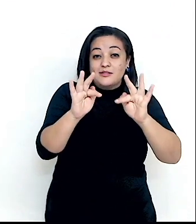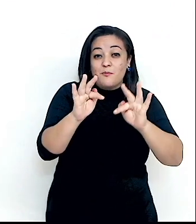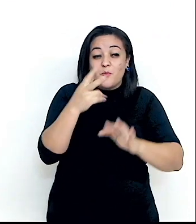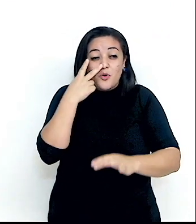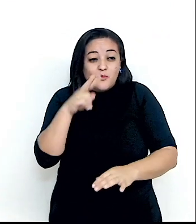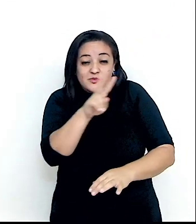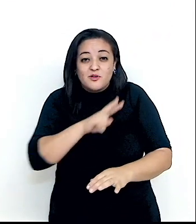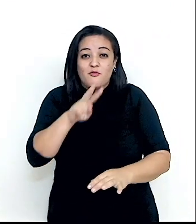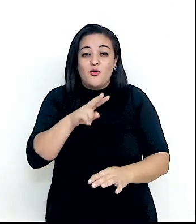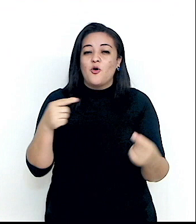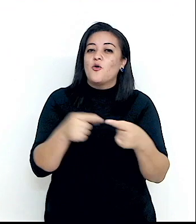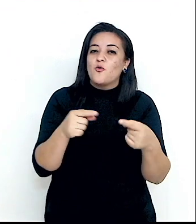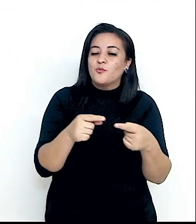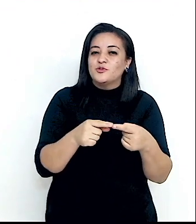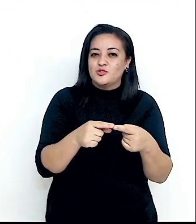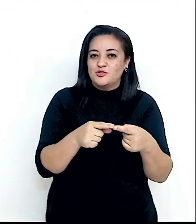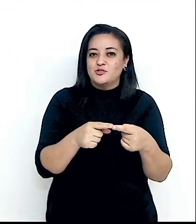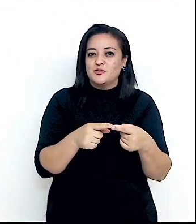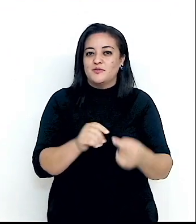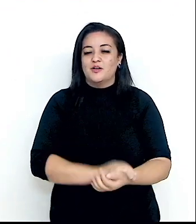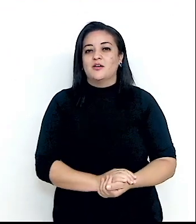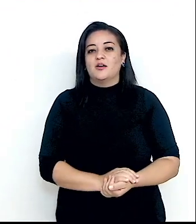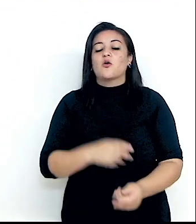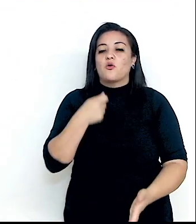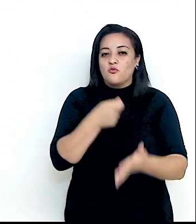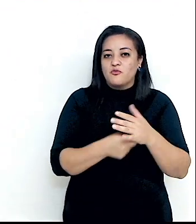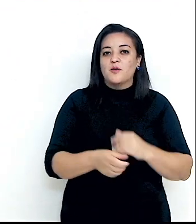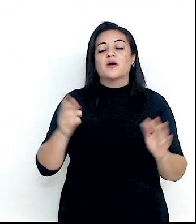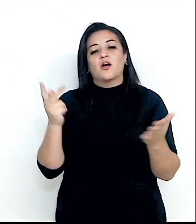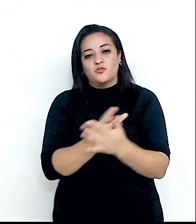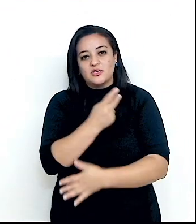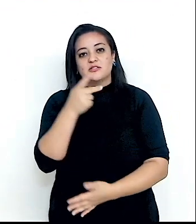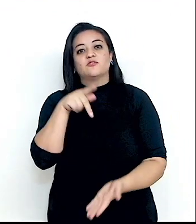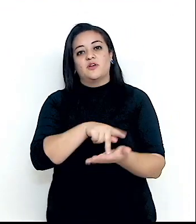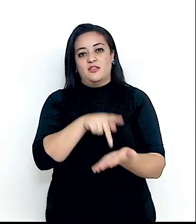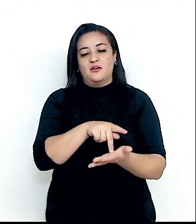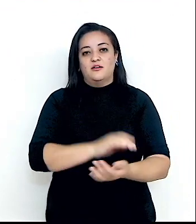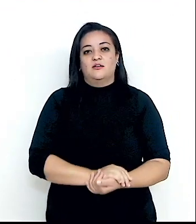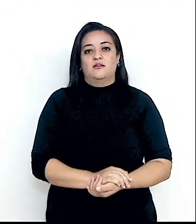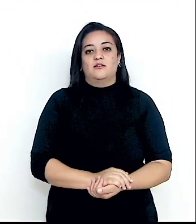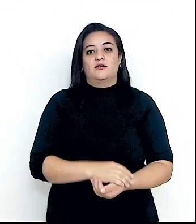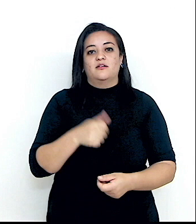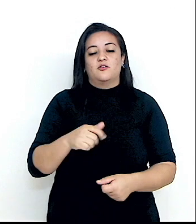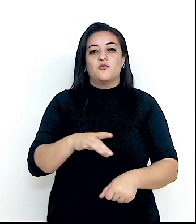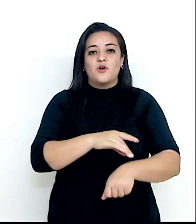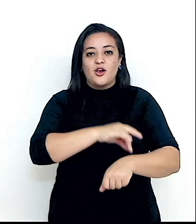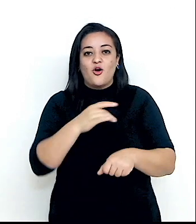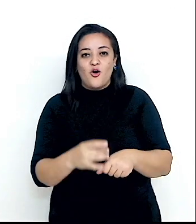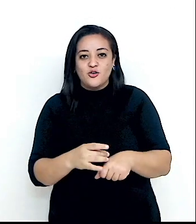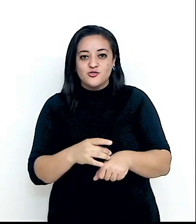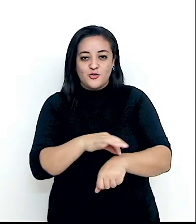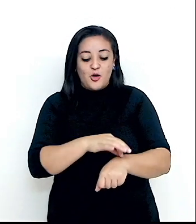neta dele, Nina Khrushchev, confirma que isso aconteceu. Ele deixou cair o relógio, foi apanhar